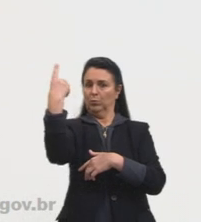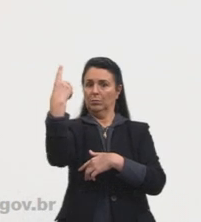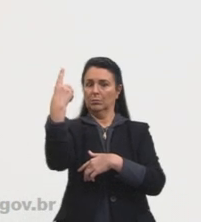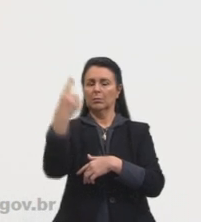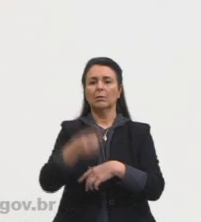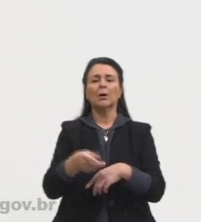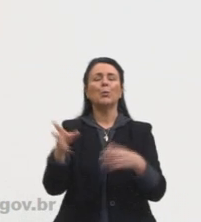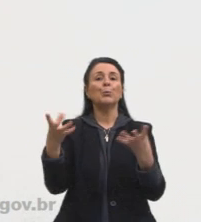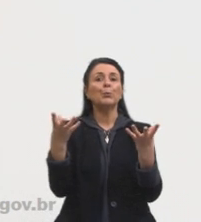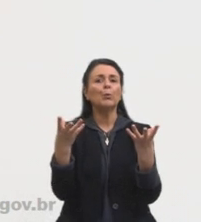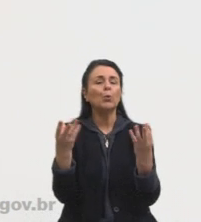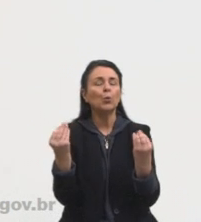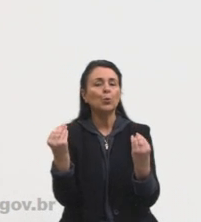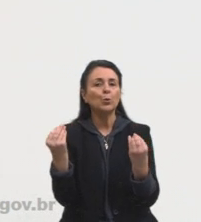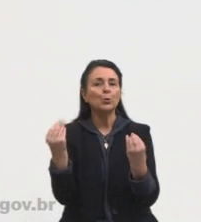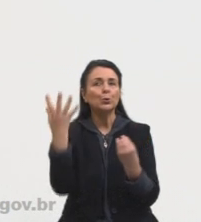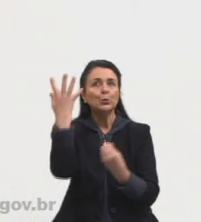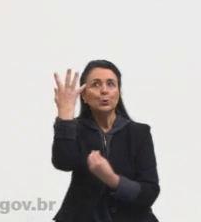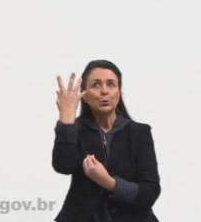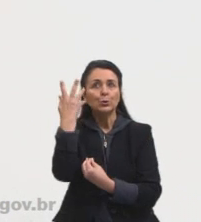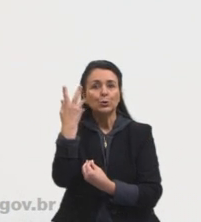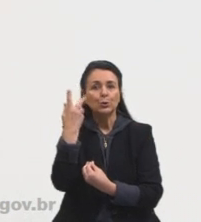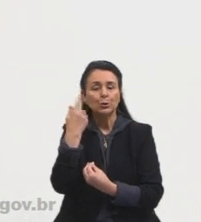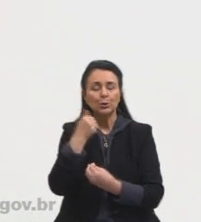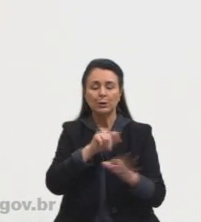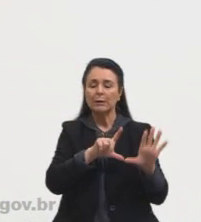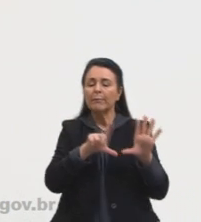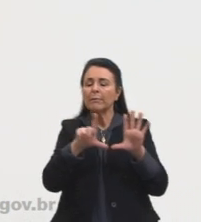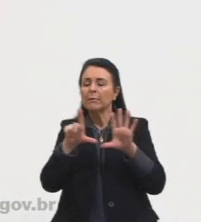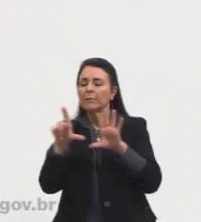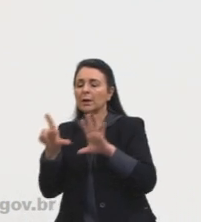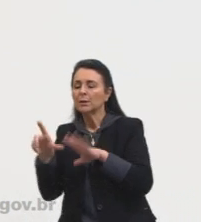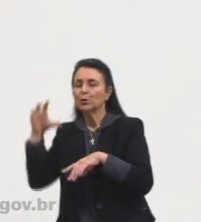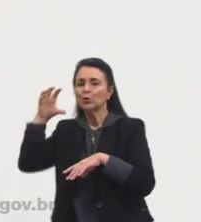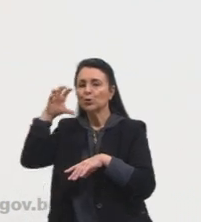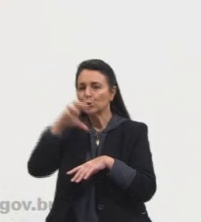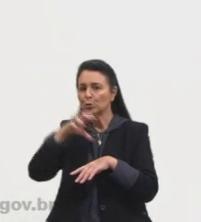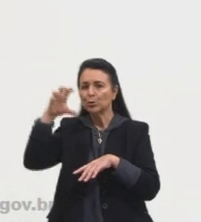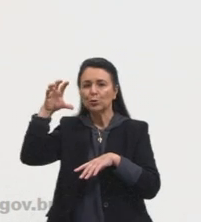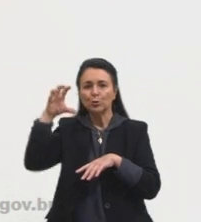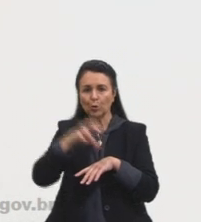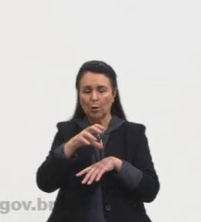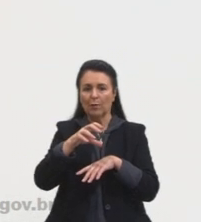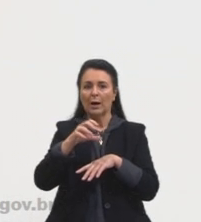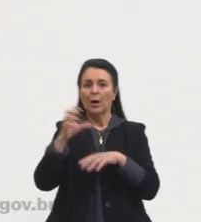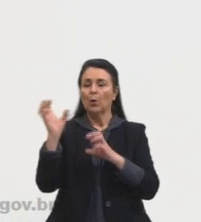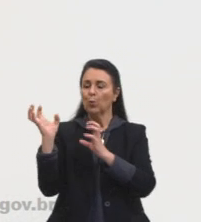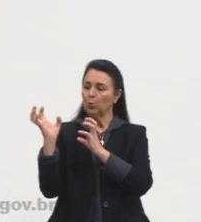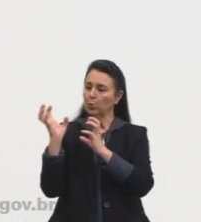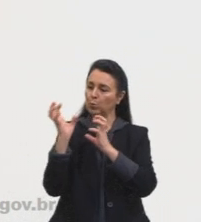dias, até semanas, se tu vier aqui, uma massa de ar quente, e aí ela é,